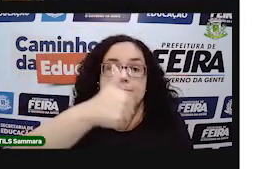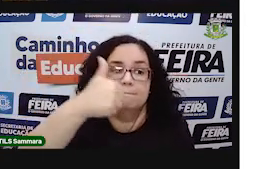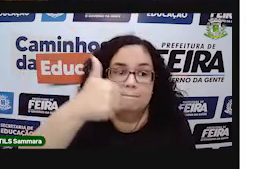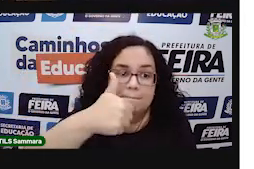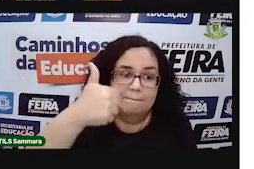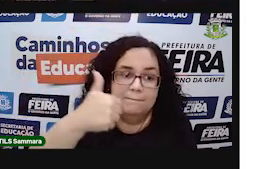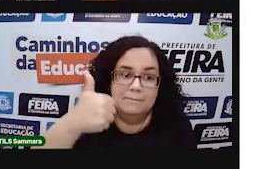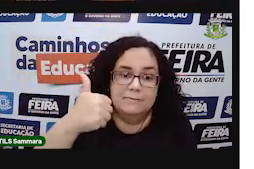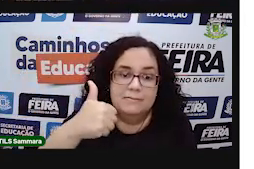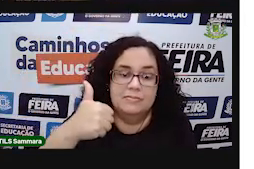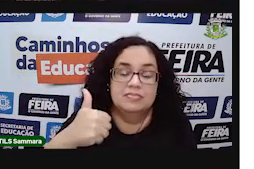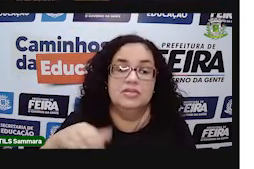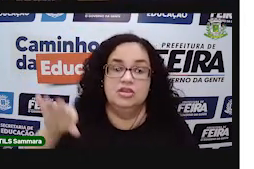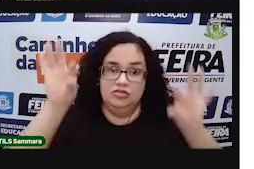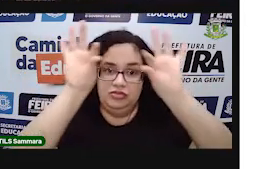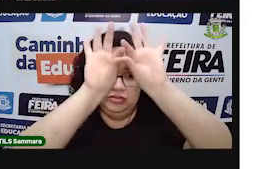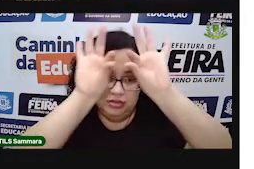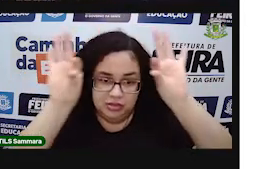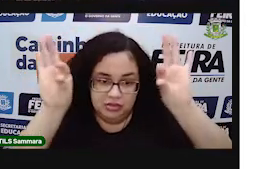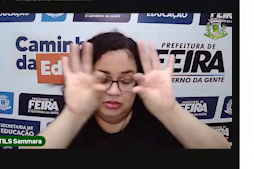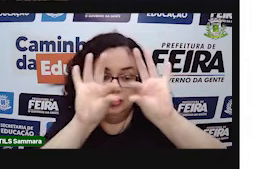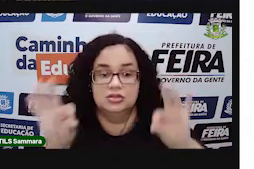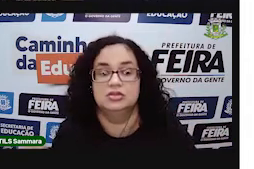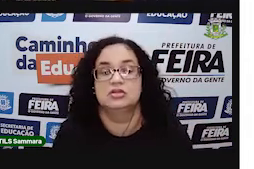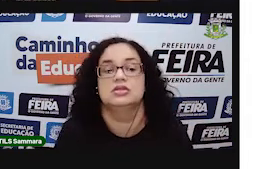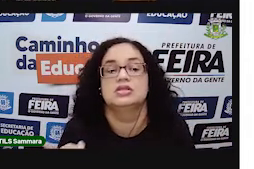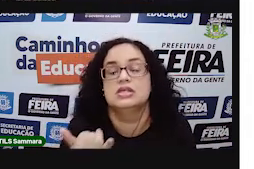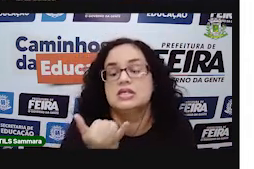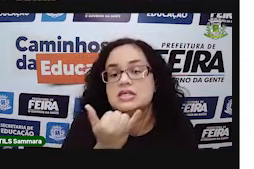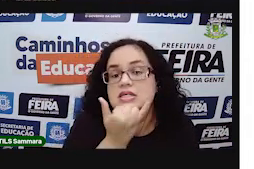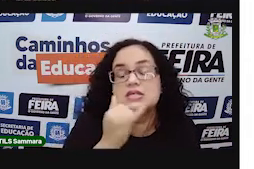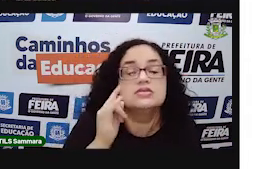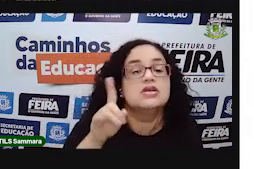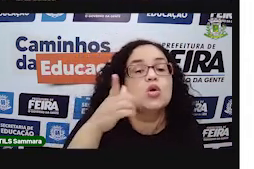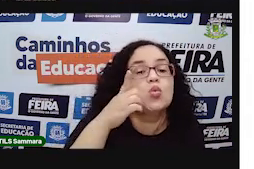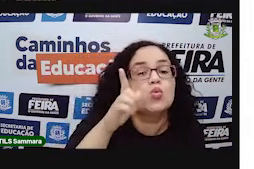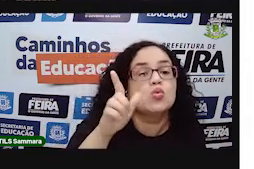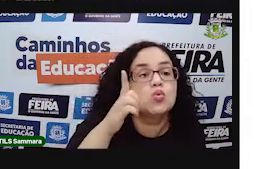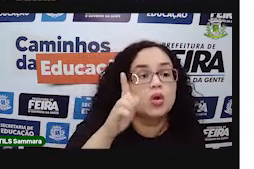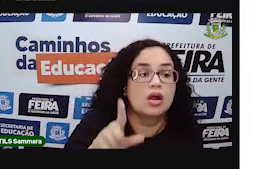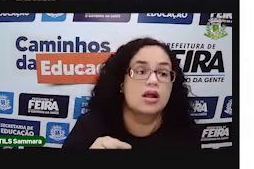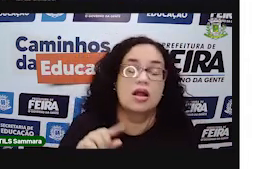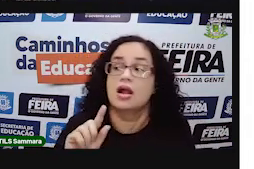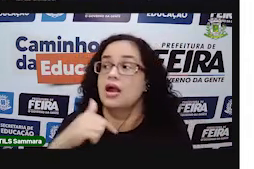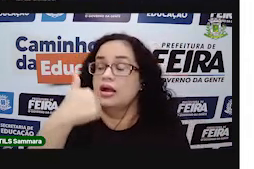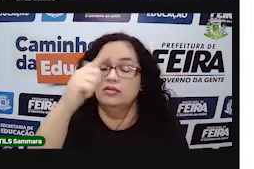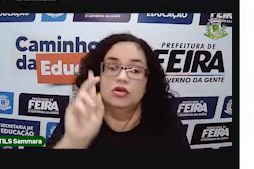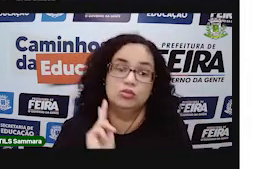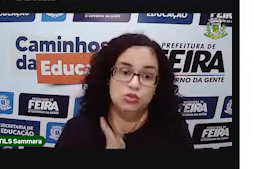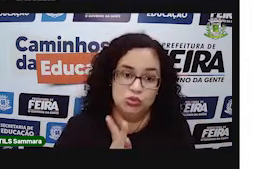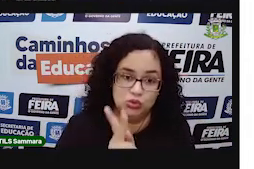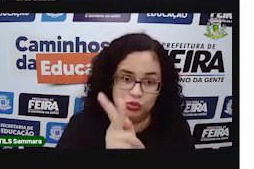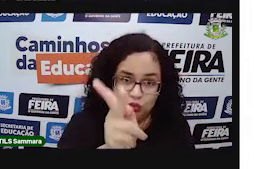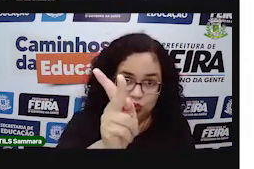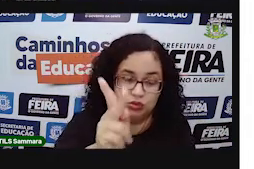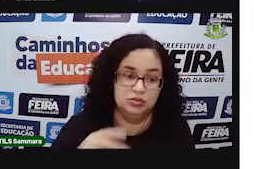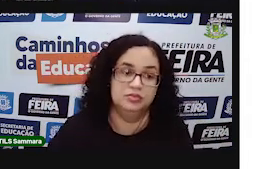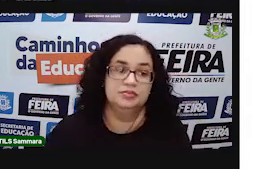fase, para essa primeira frase, e desculpa, eu sei, você acertou. Vamos adiante.